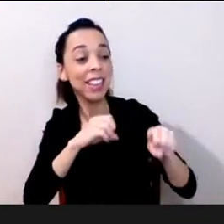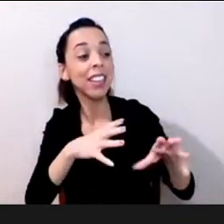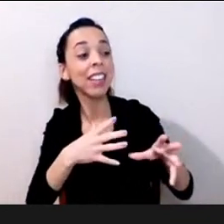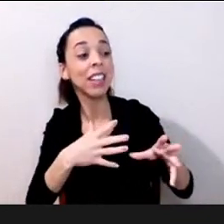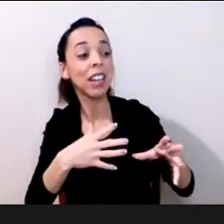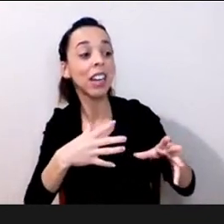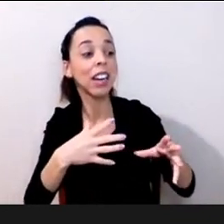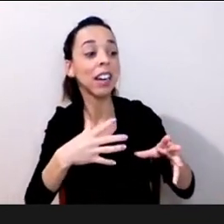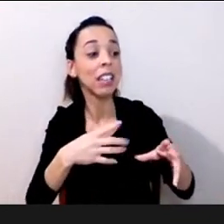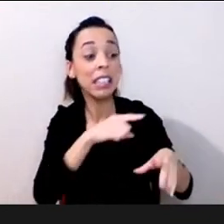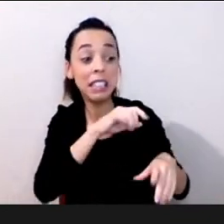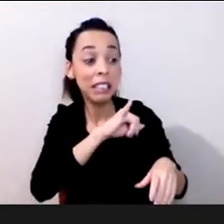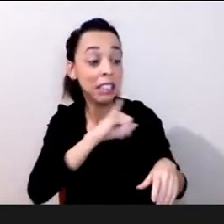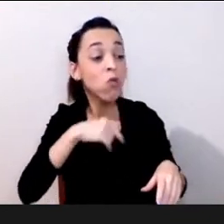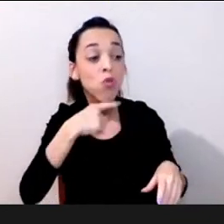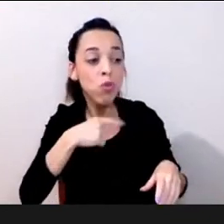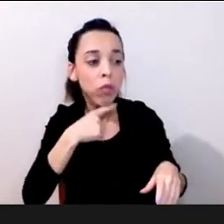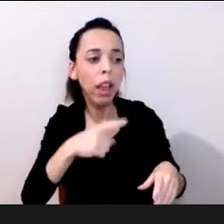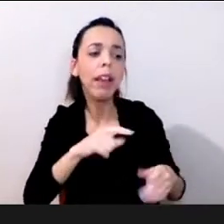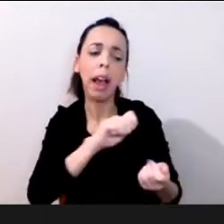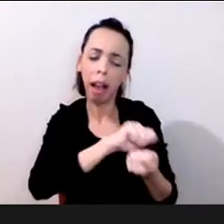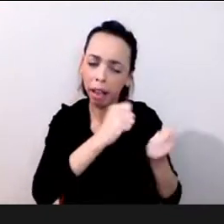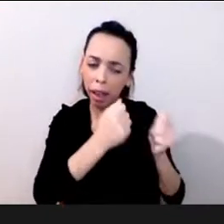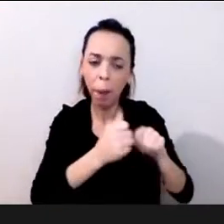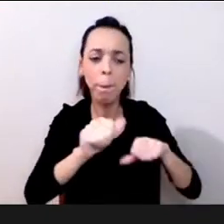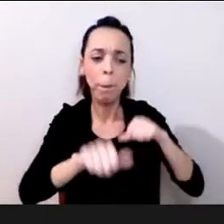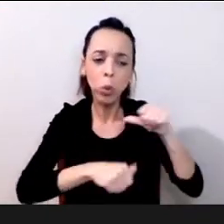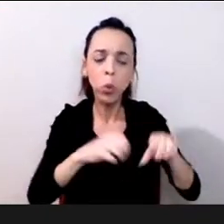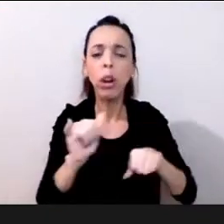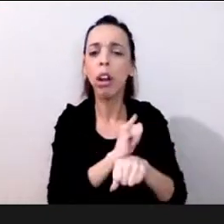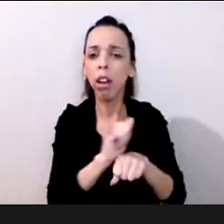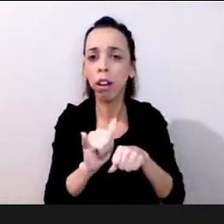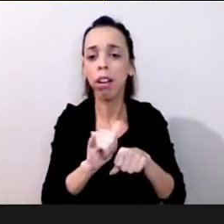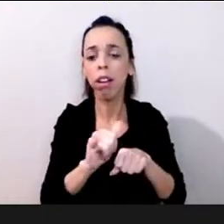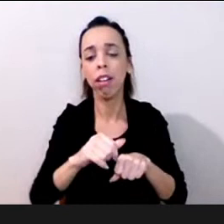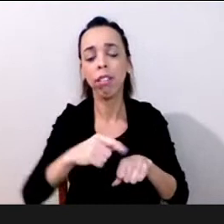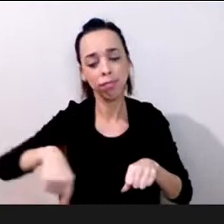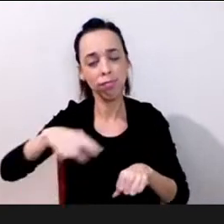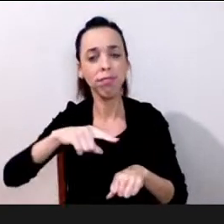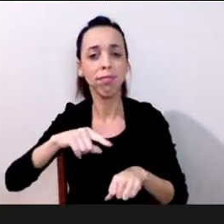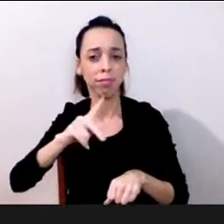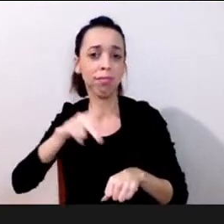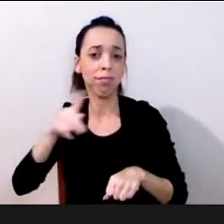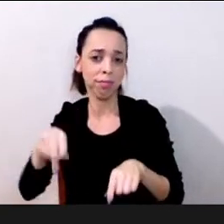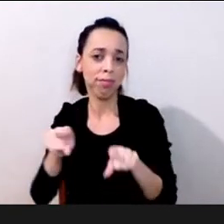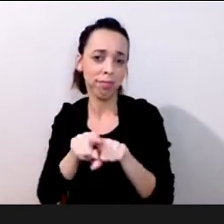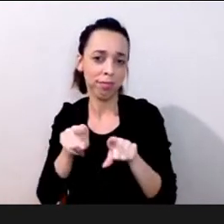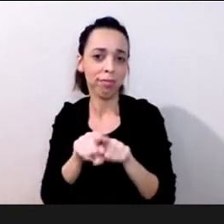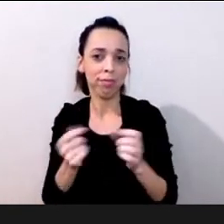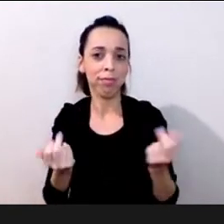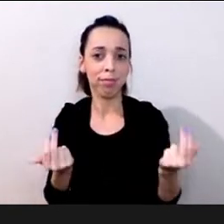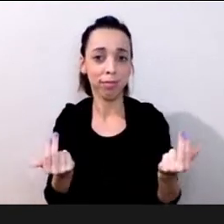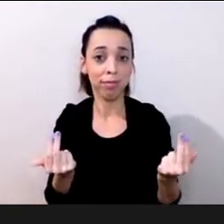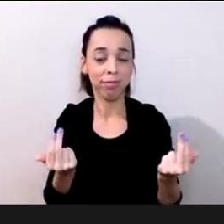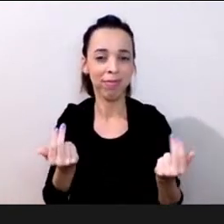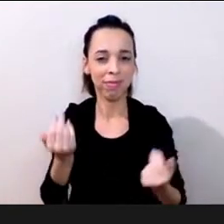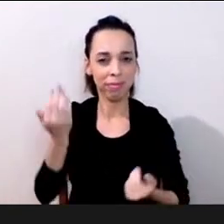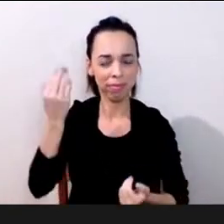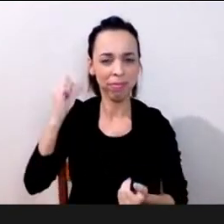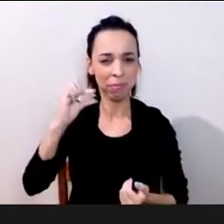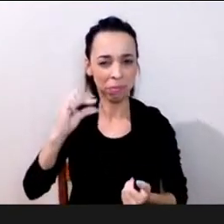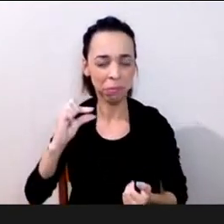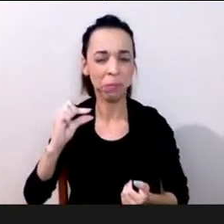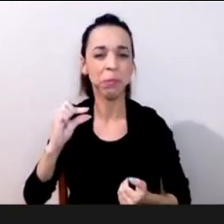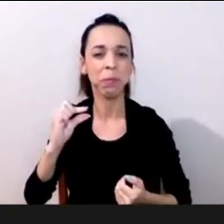espaço para aprender né e eu estava vendo isso me preocupa assim eu recentemente estava vendo algumas pessoas falando que talvez a educação tenha